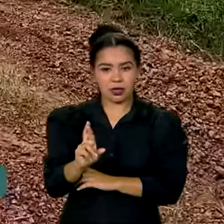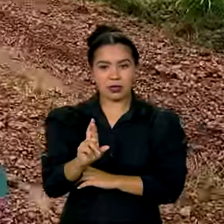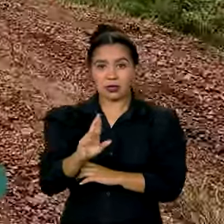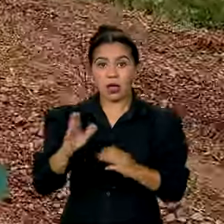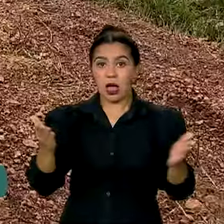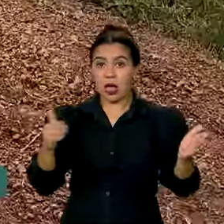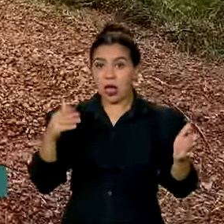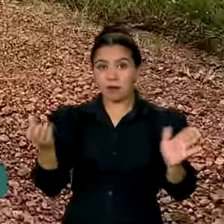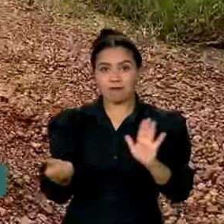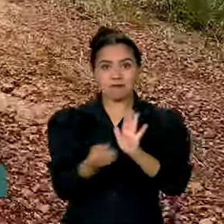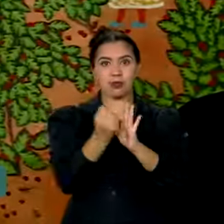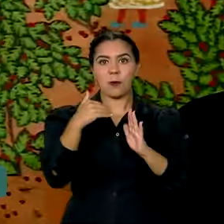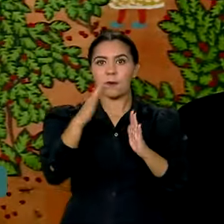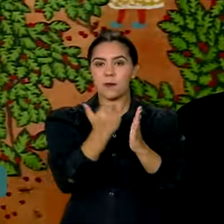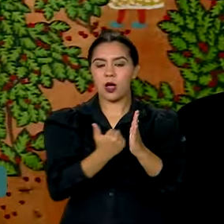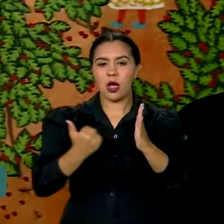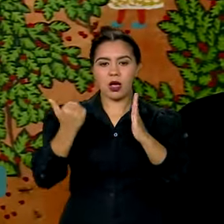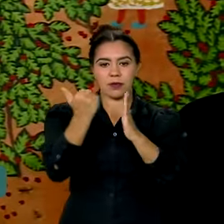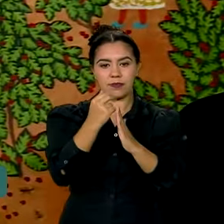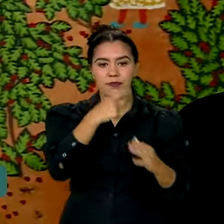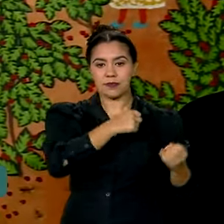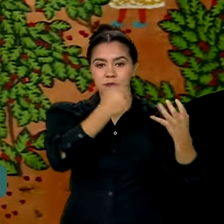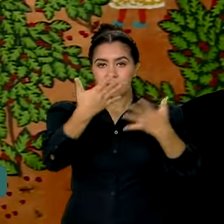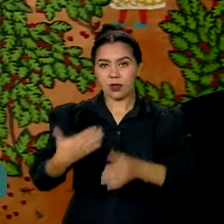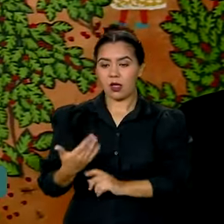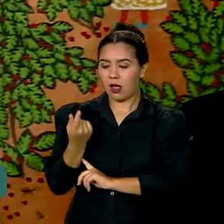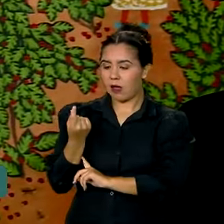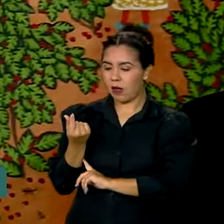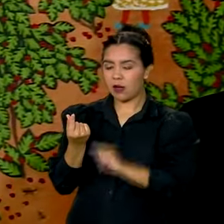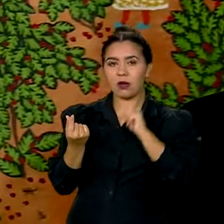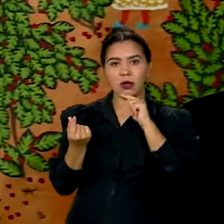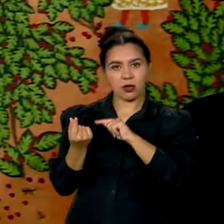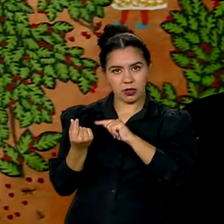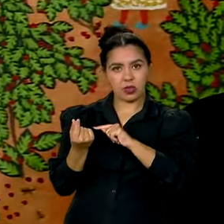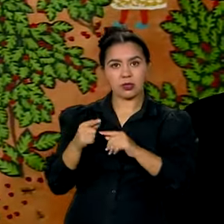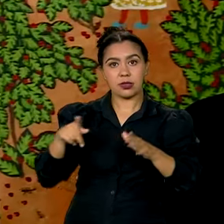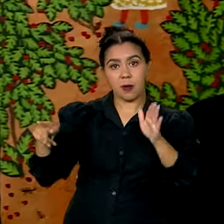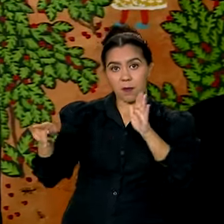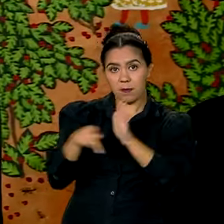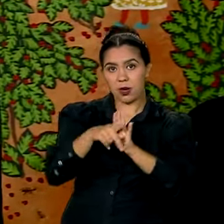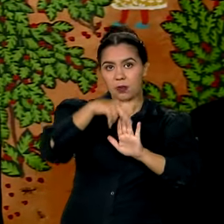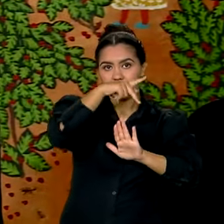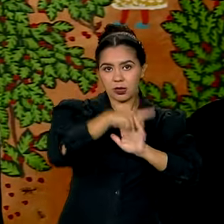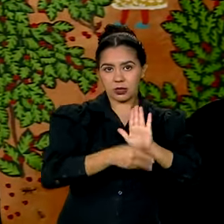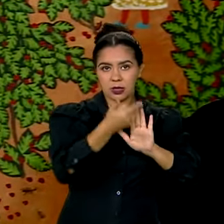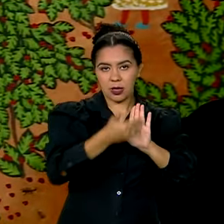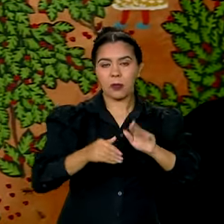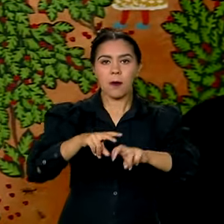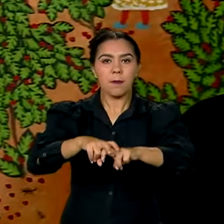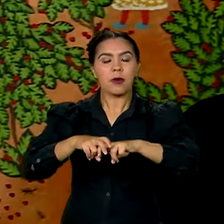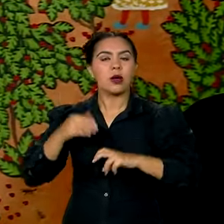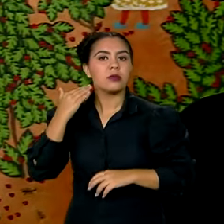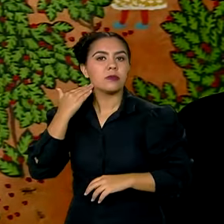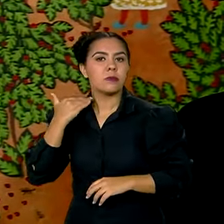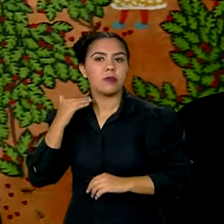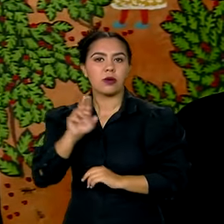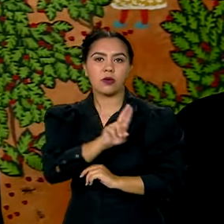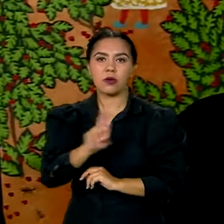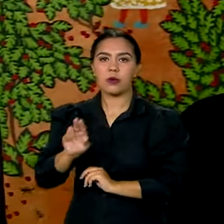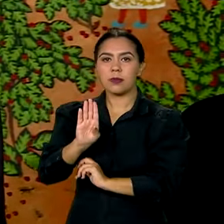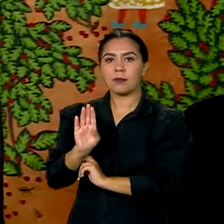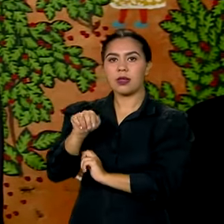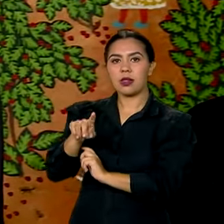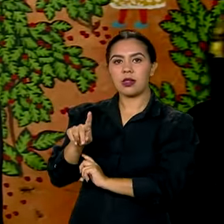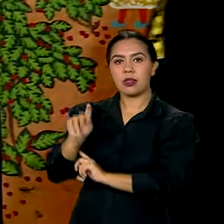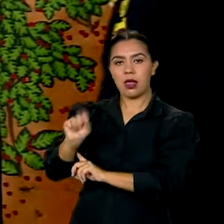foi criado há 16 anos. Essas verbas que agora são aportadas ao projeto por meio do BNDES permitirão que nós